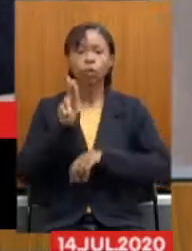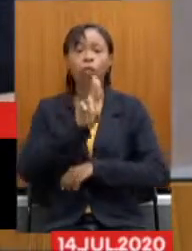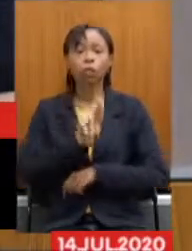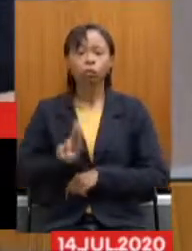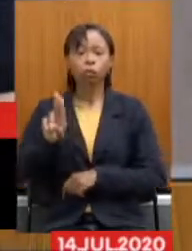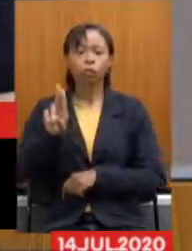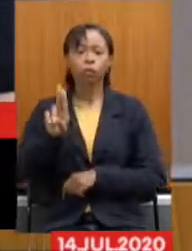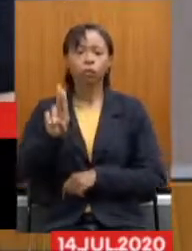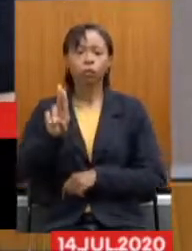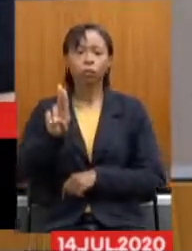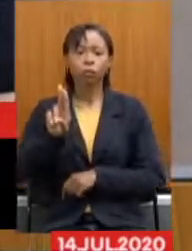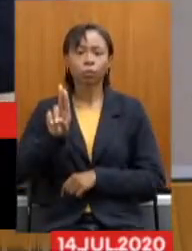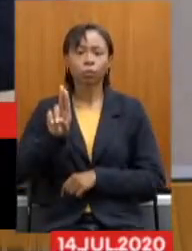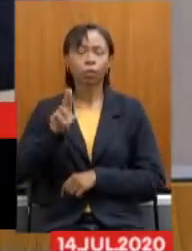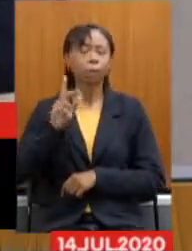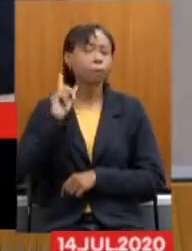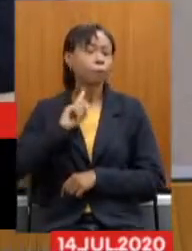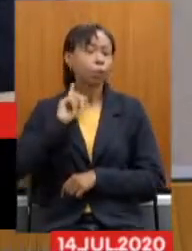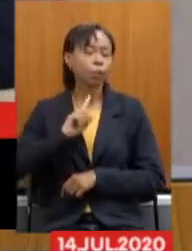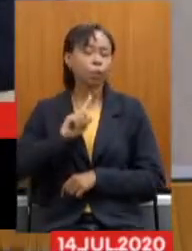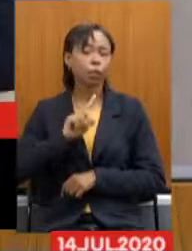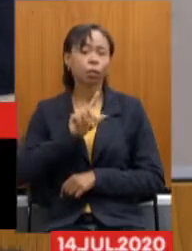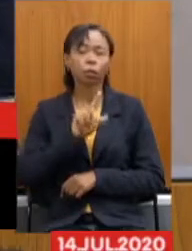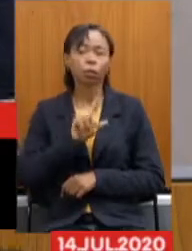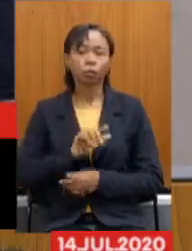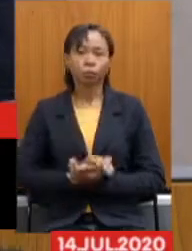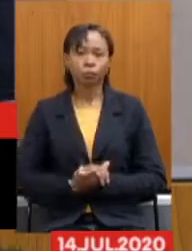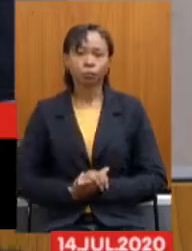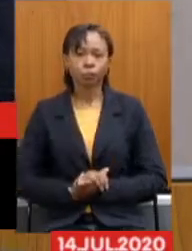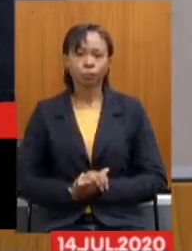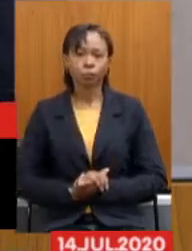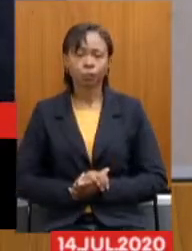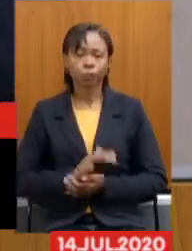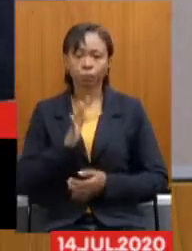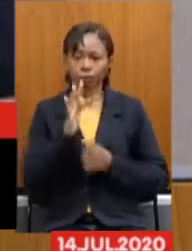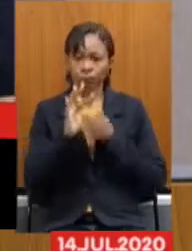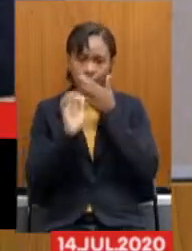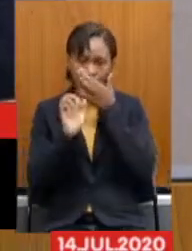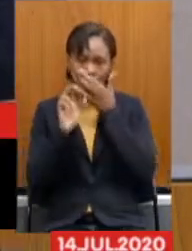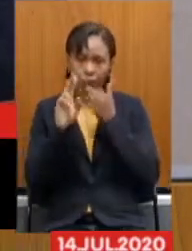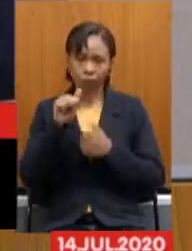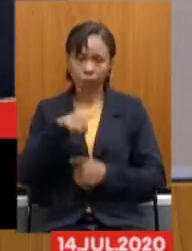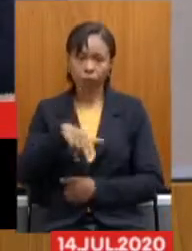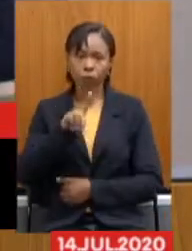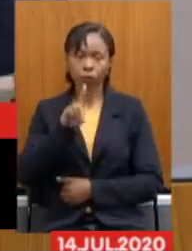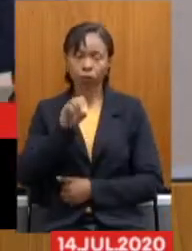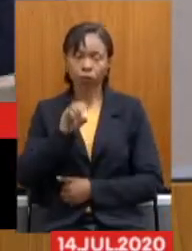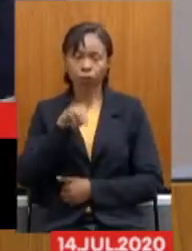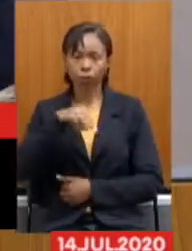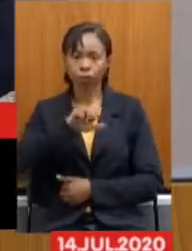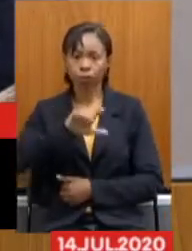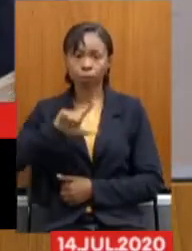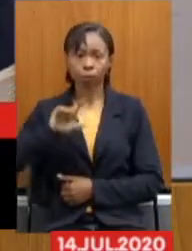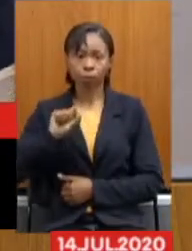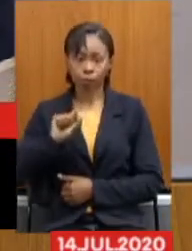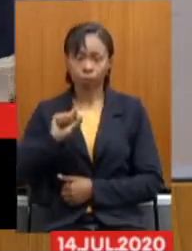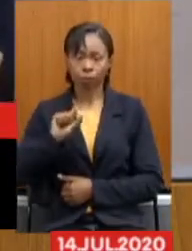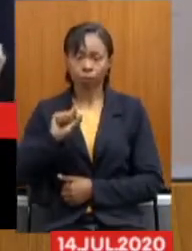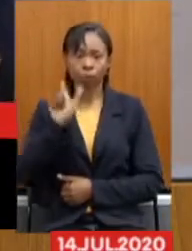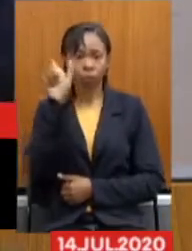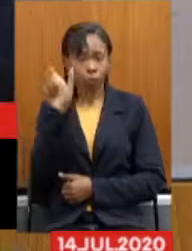de Minas Gerais, o senhor Fernando Melo da Silva, que também